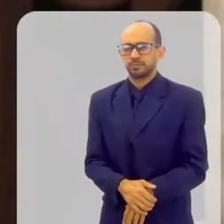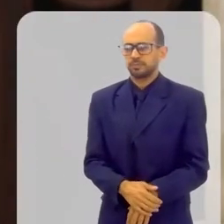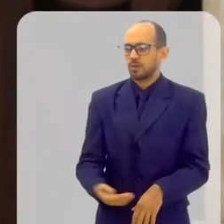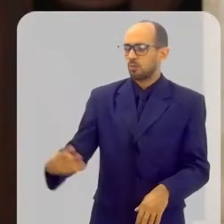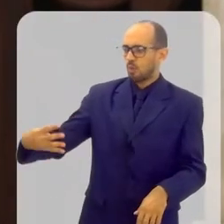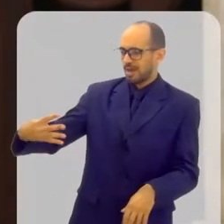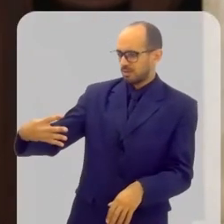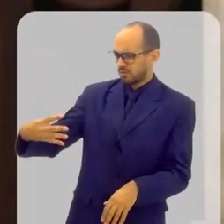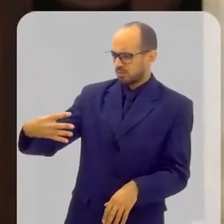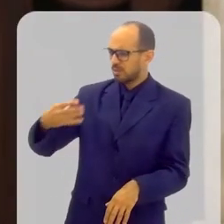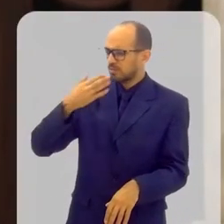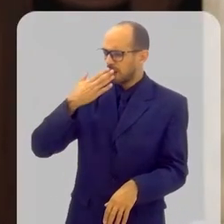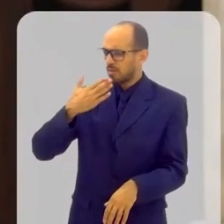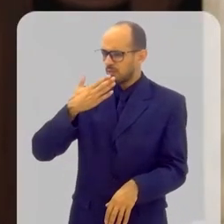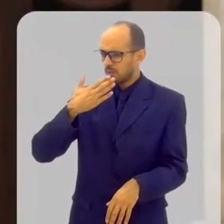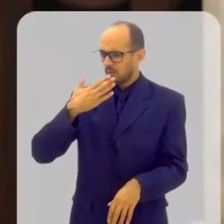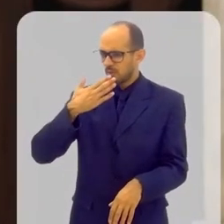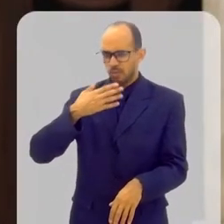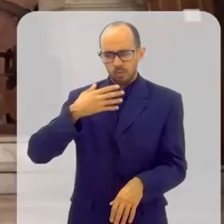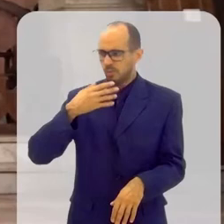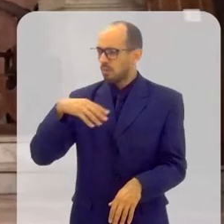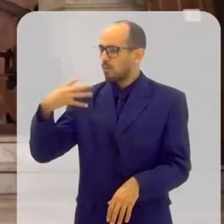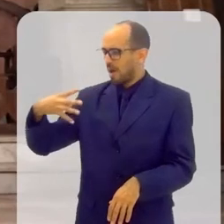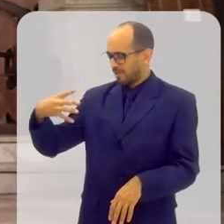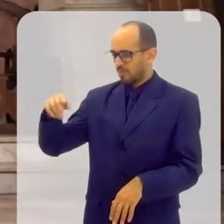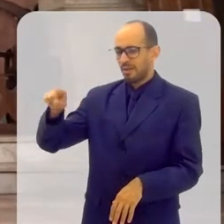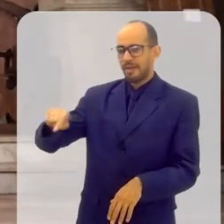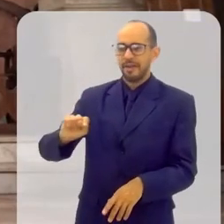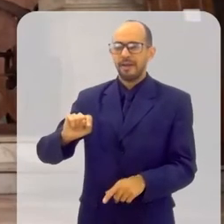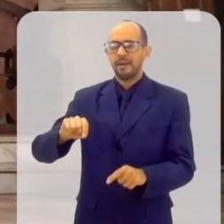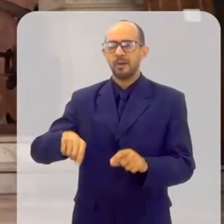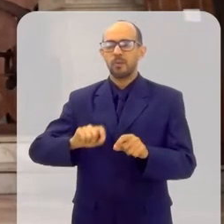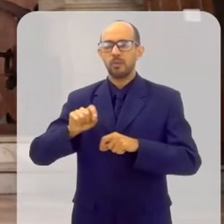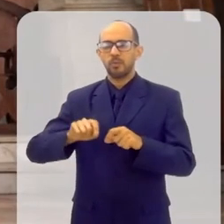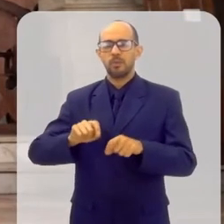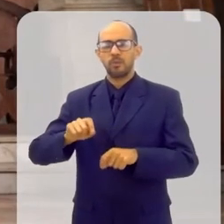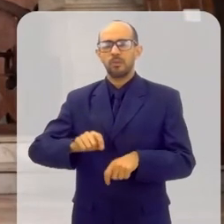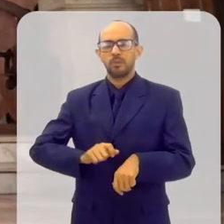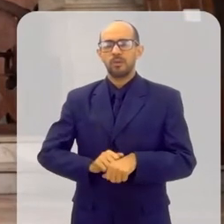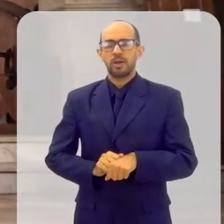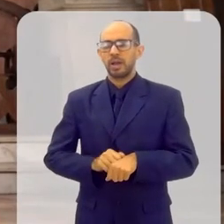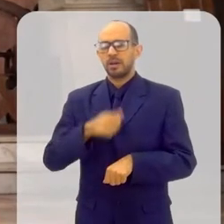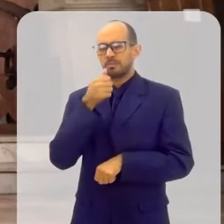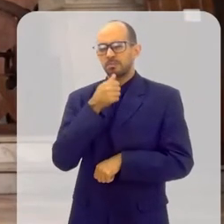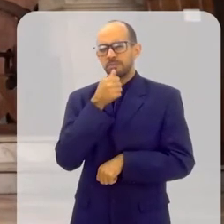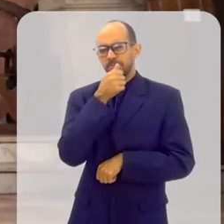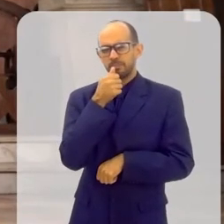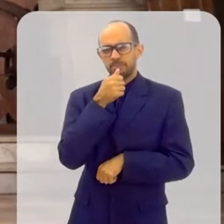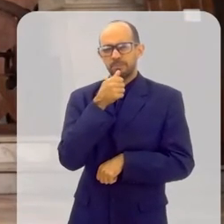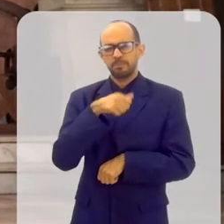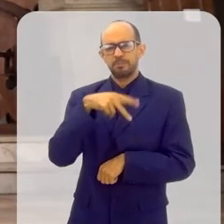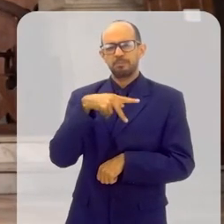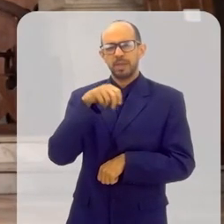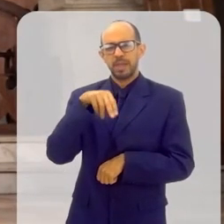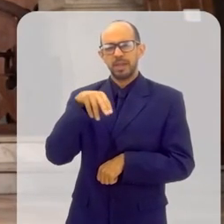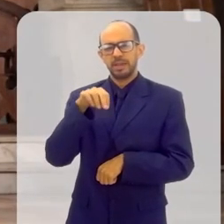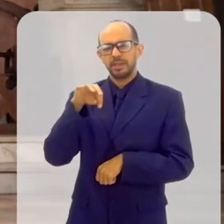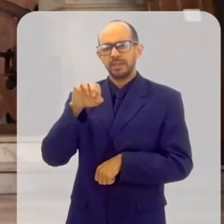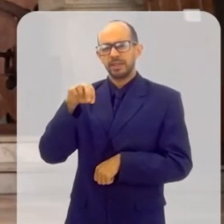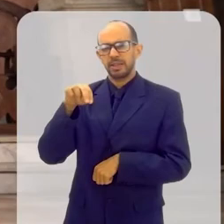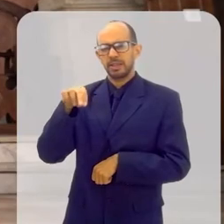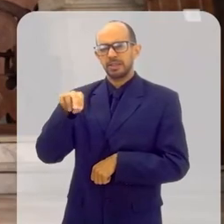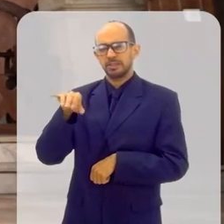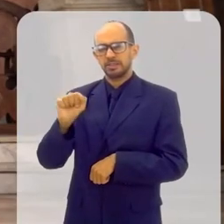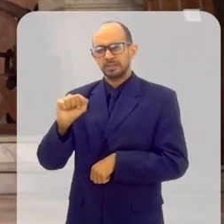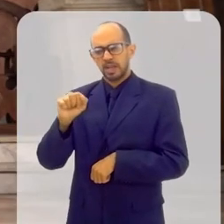ao quarto sacramento? O quarto seria o sacramento da penitência, reconciliação, ou mais comumente conhecido